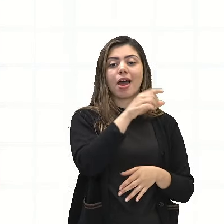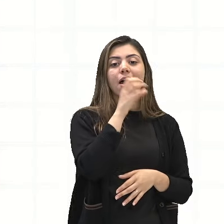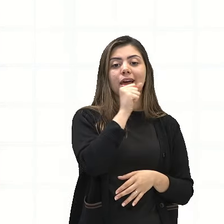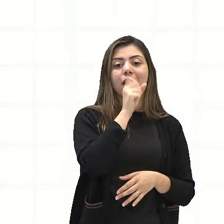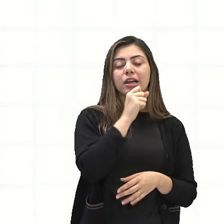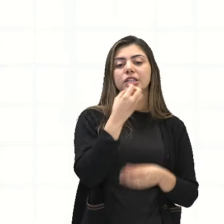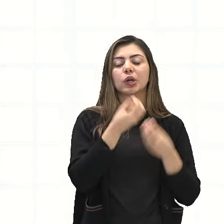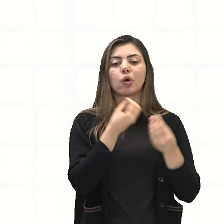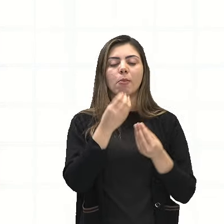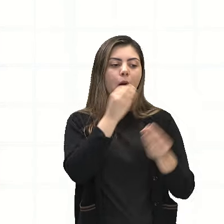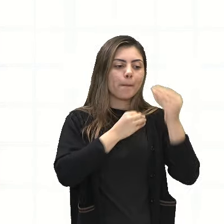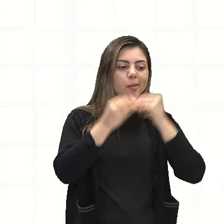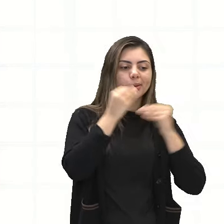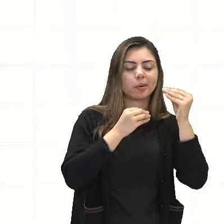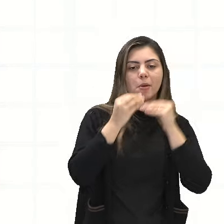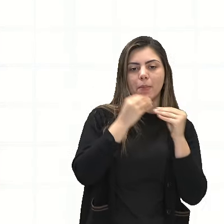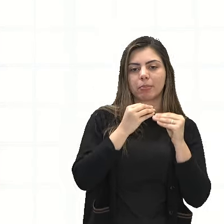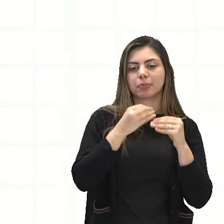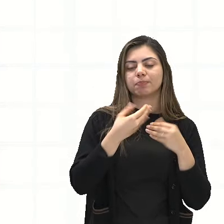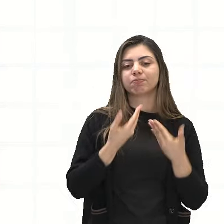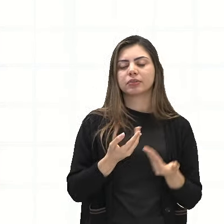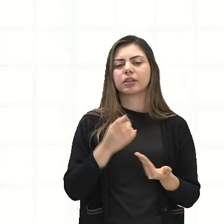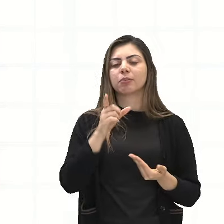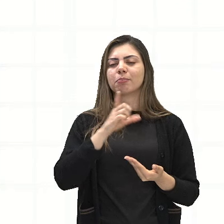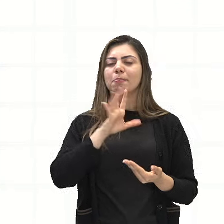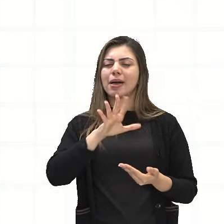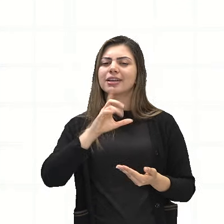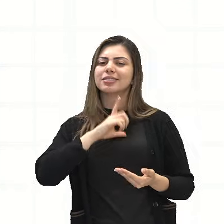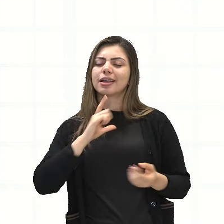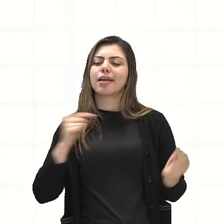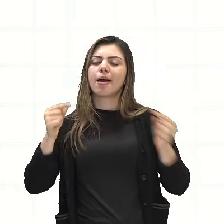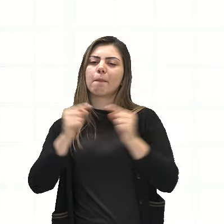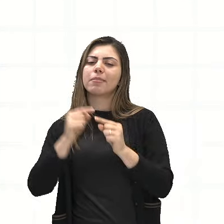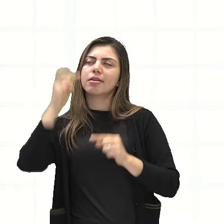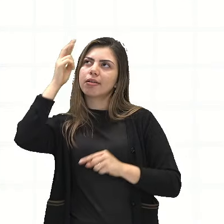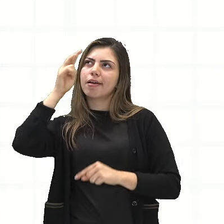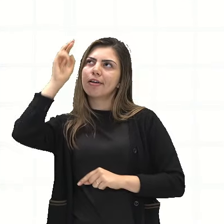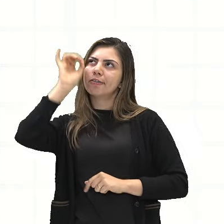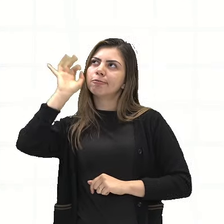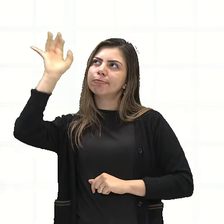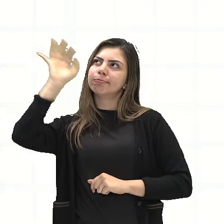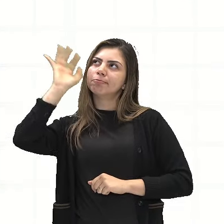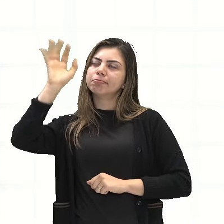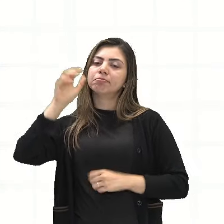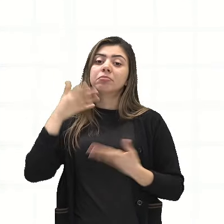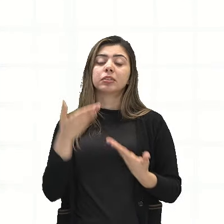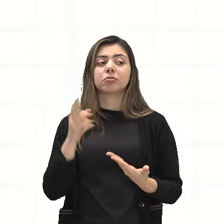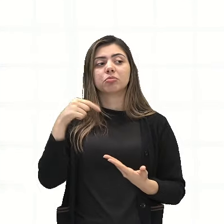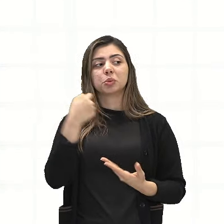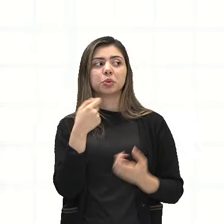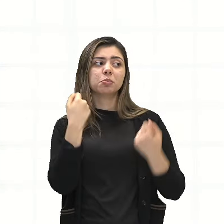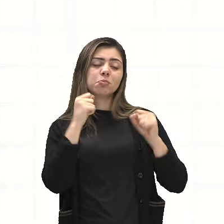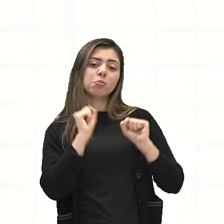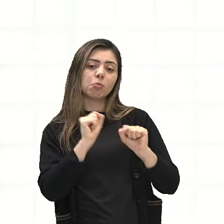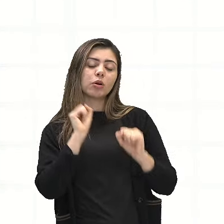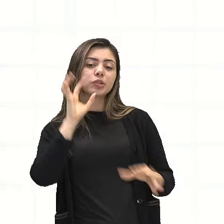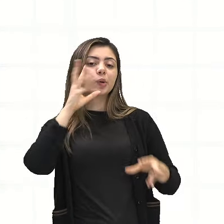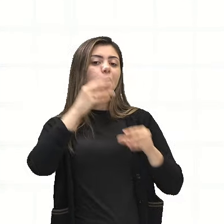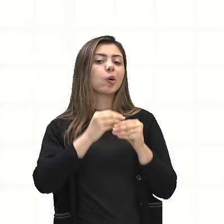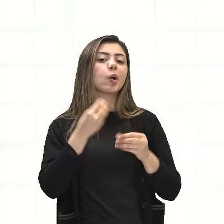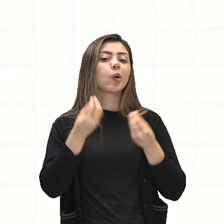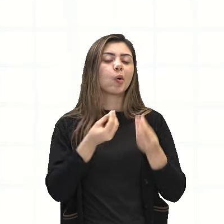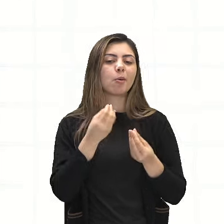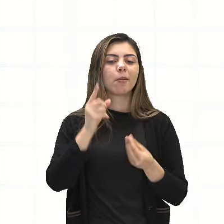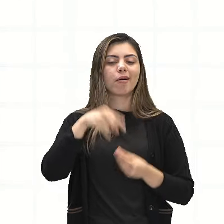ser consumidas. E como ela faz uma reflexão, né? Isso pode ser interpretado com uma